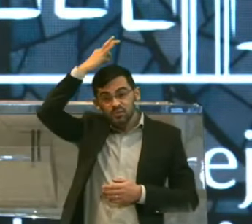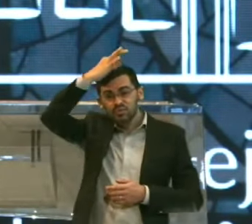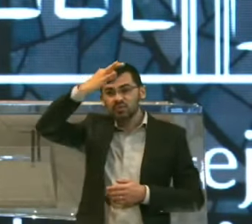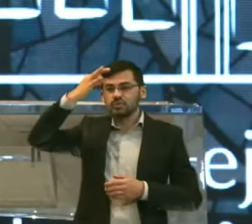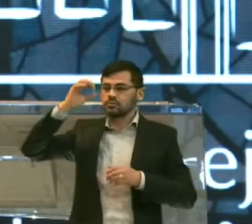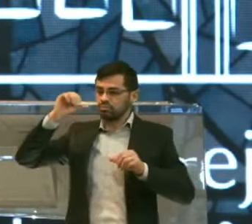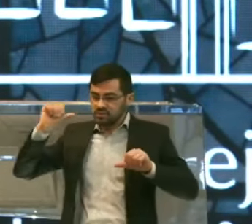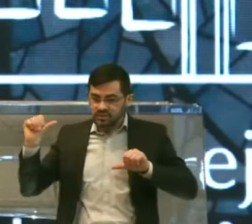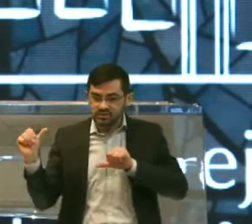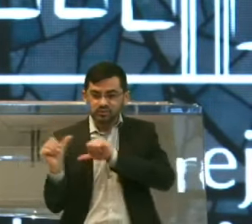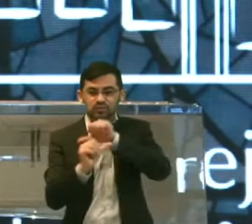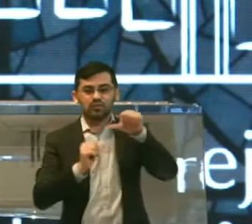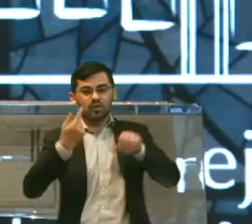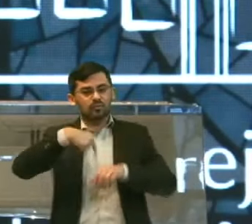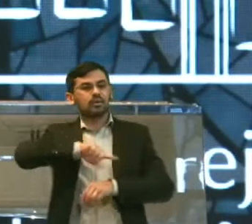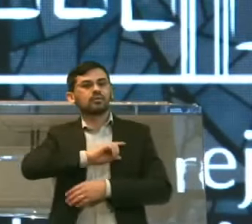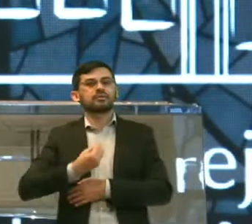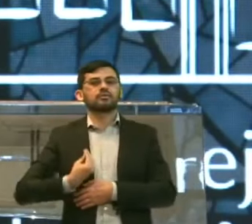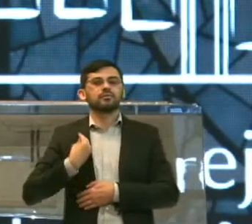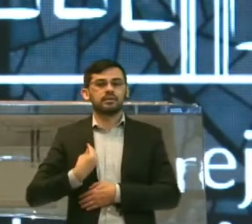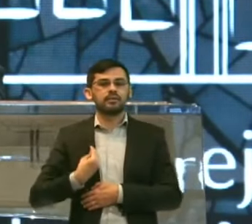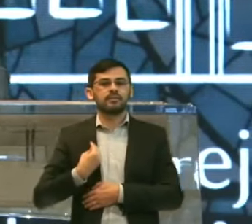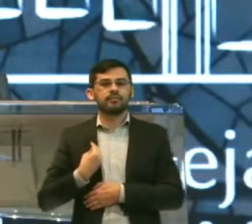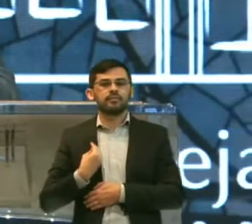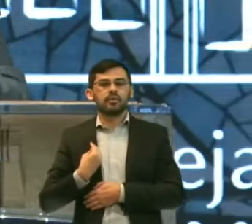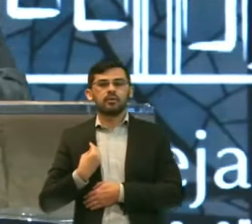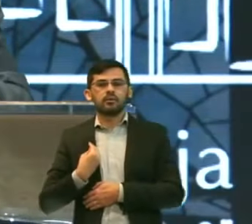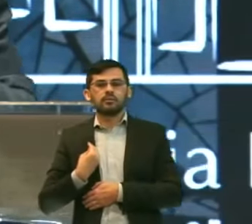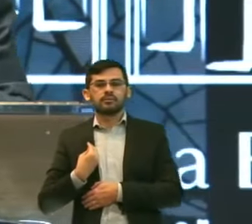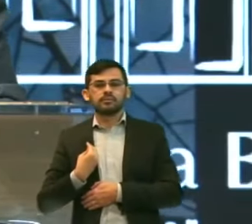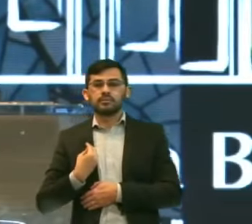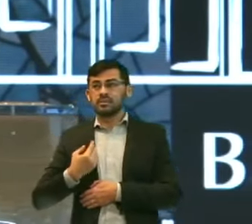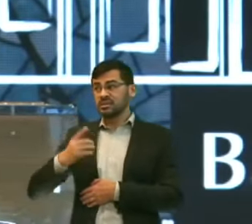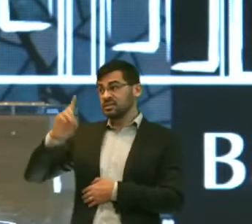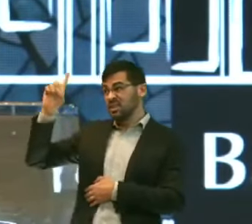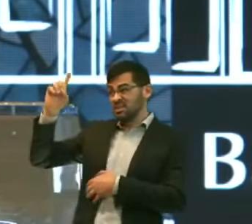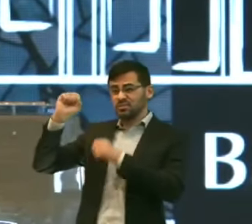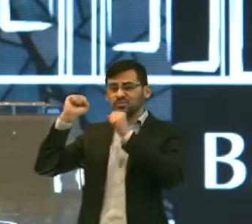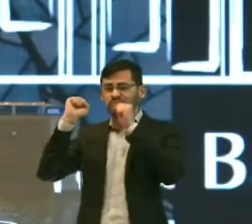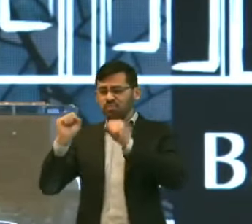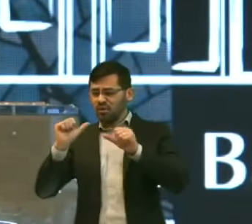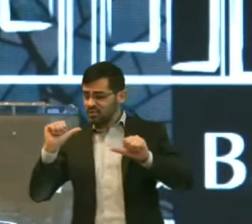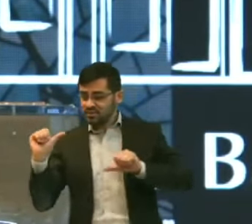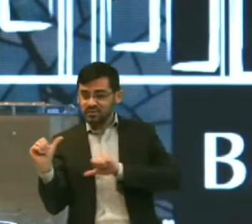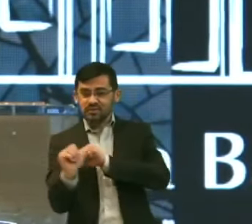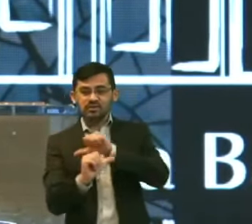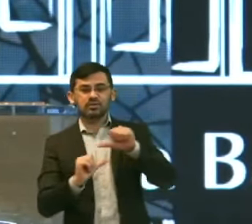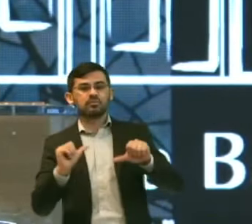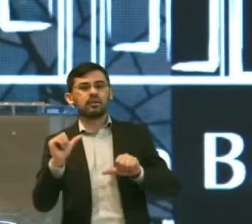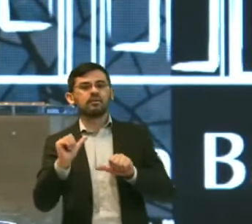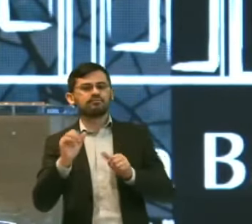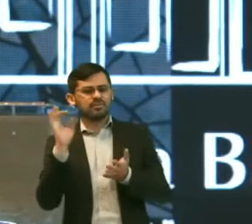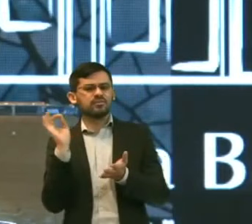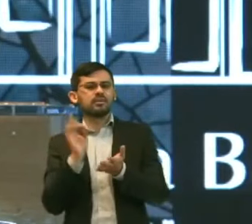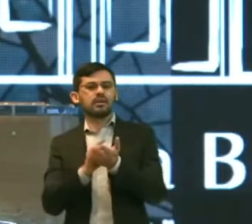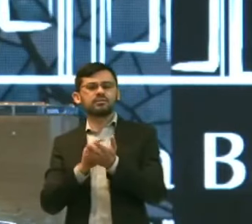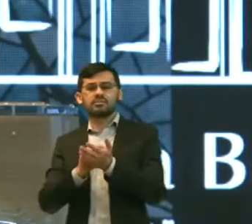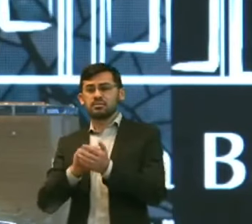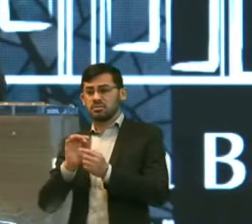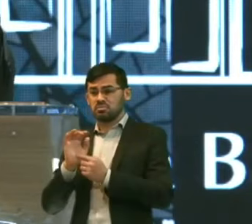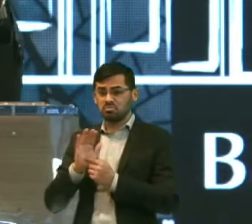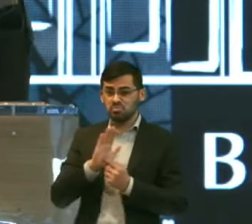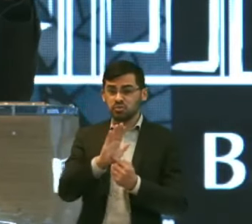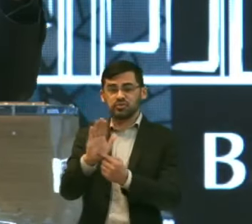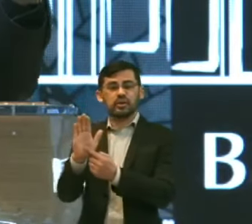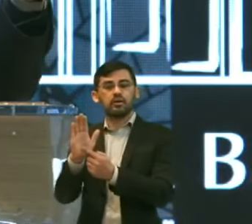Transforma a nossa vida É assim que funciona Esse é um sinal Da presença de Deus